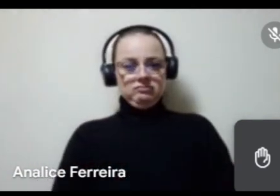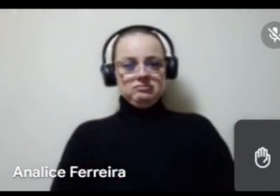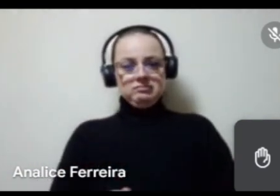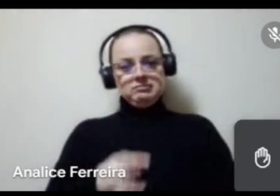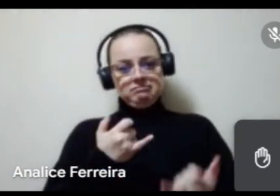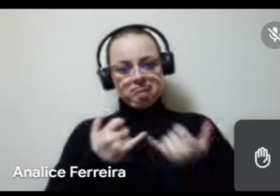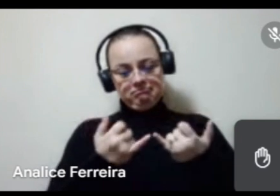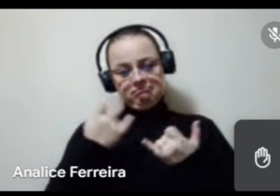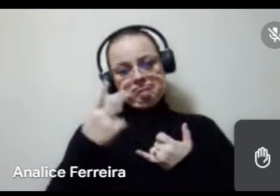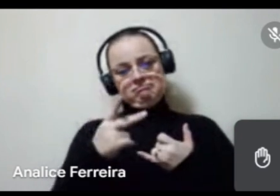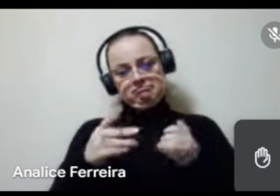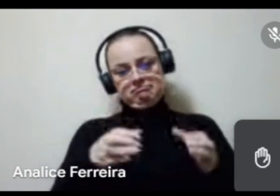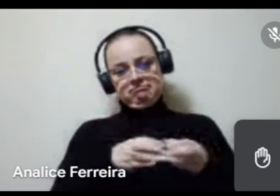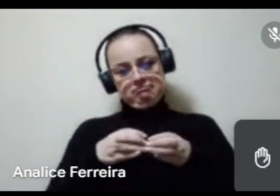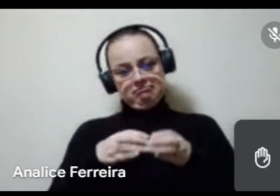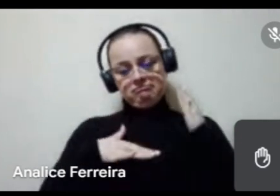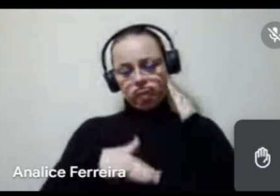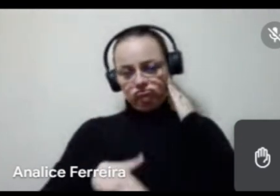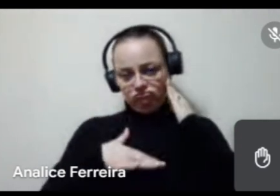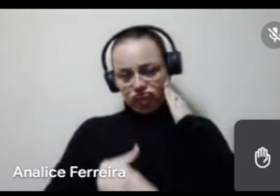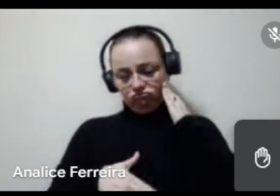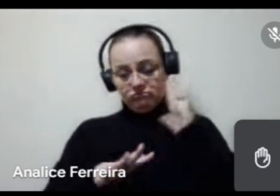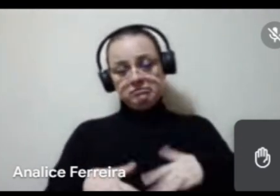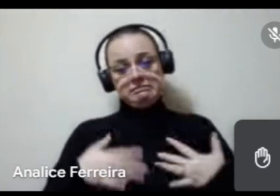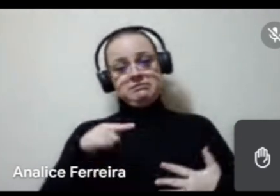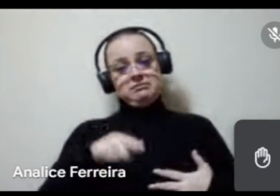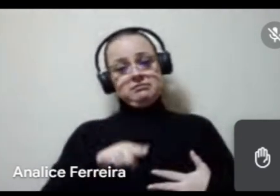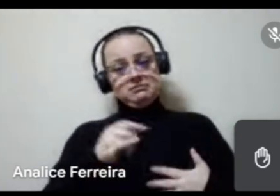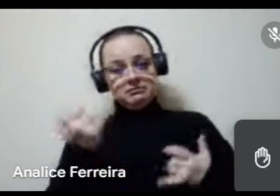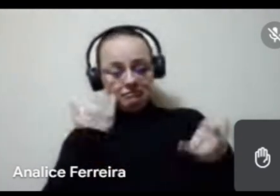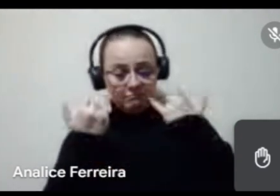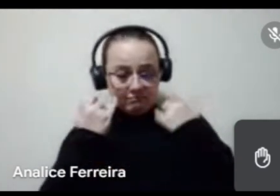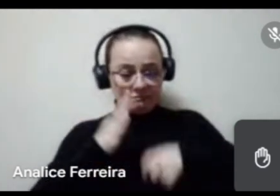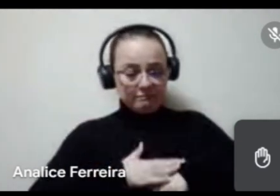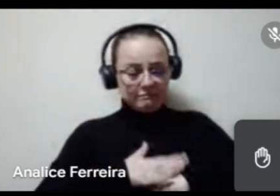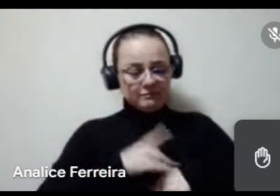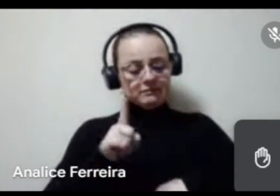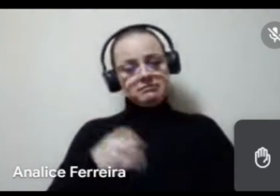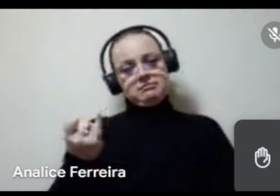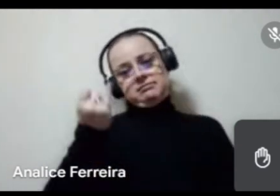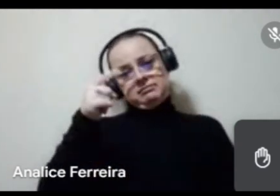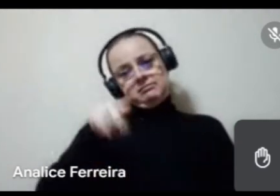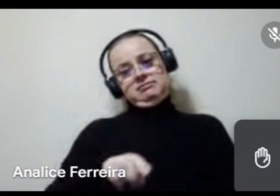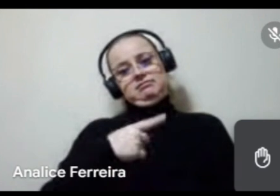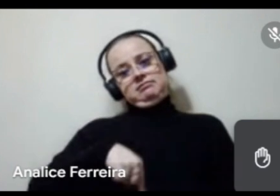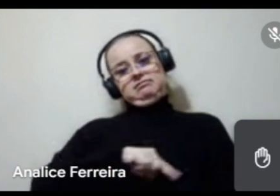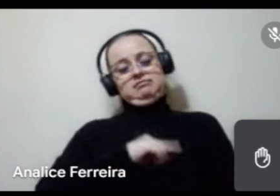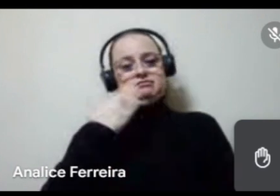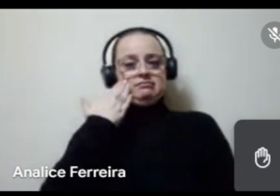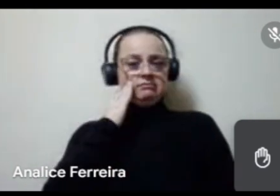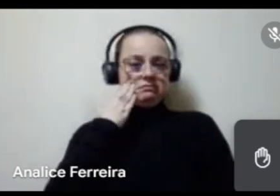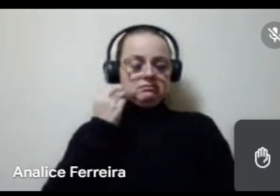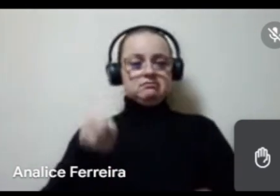a tua vertente, questão de DJ, então, assim, essas escutas, né, esse momento, ele é importante para isso, né, para a gente entender as